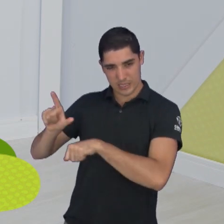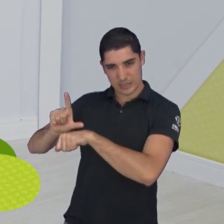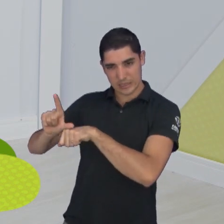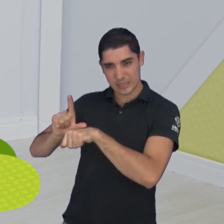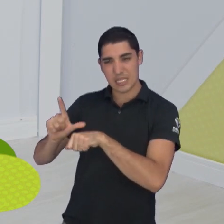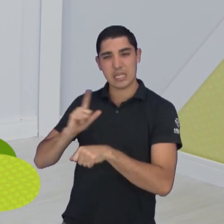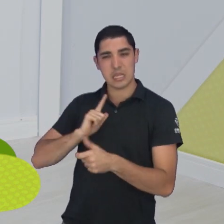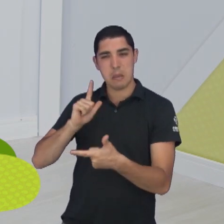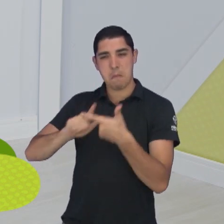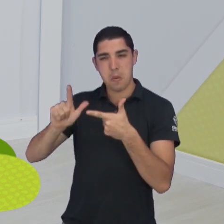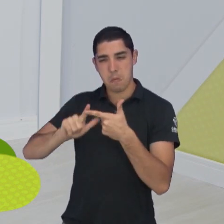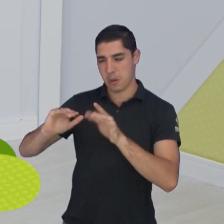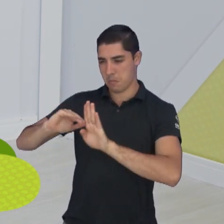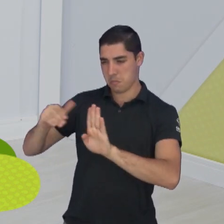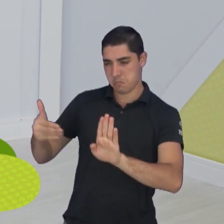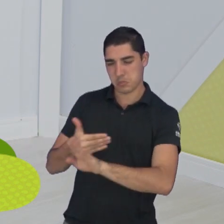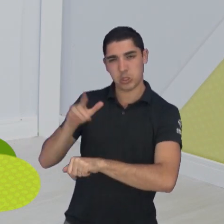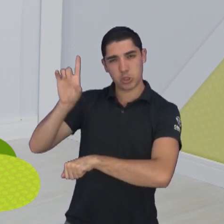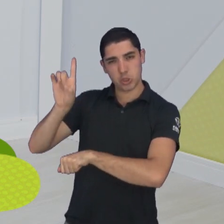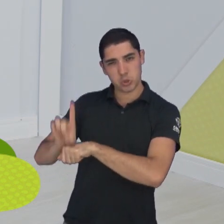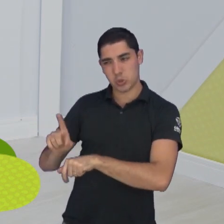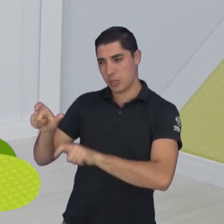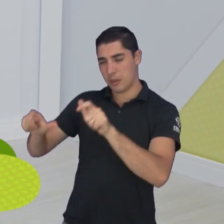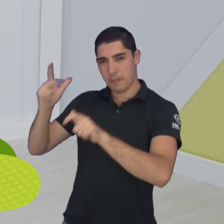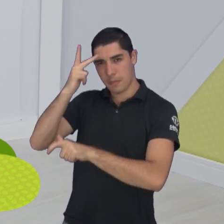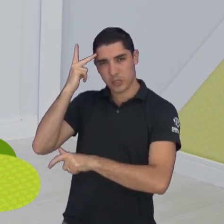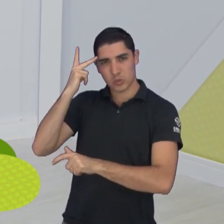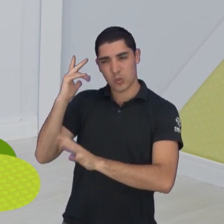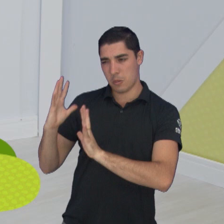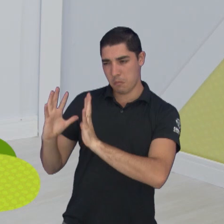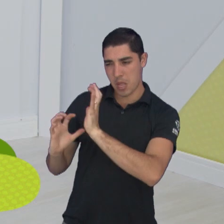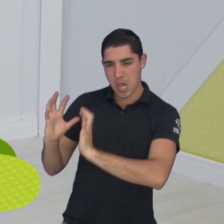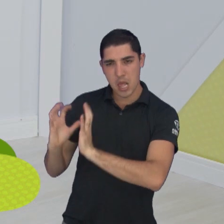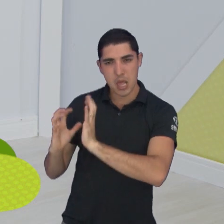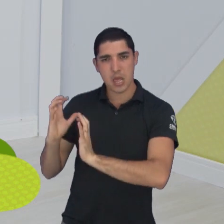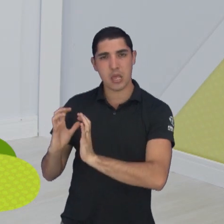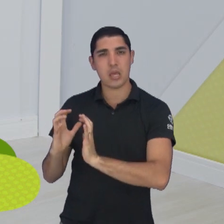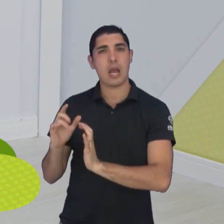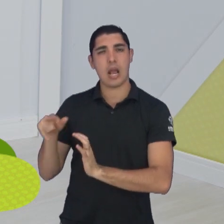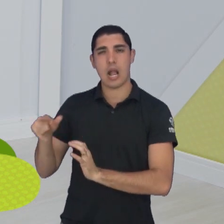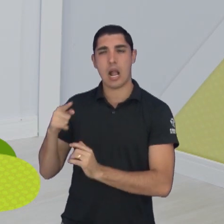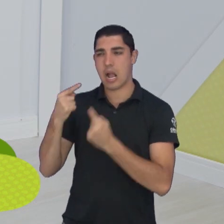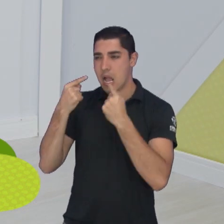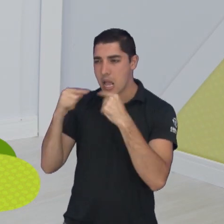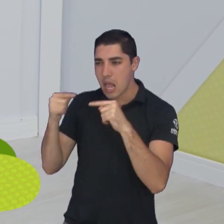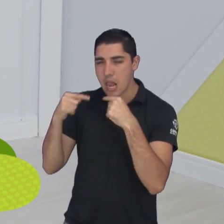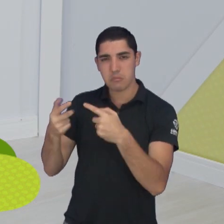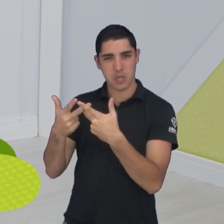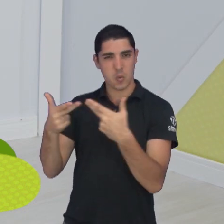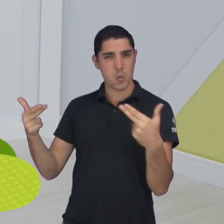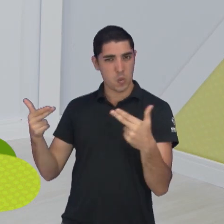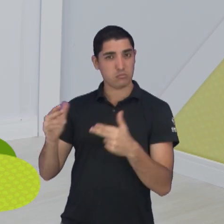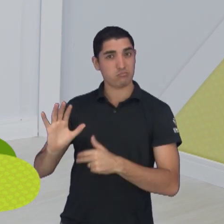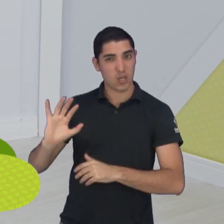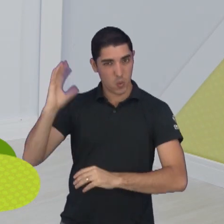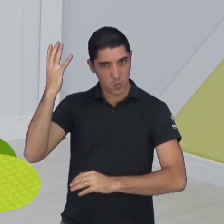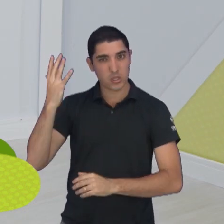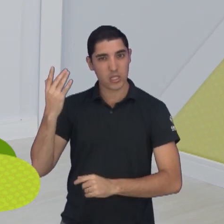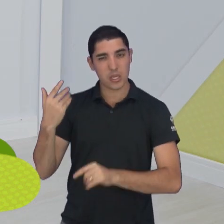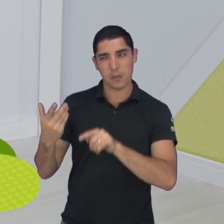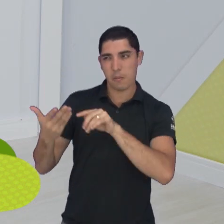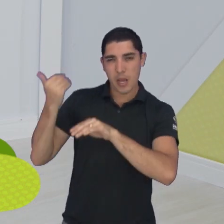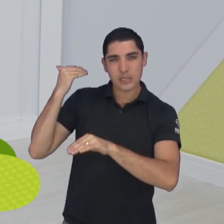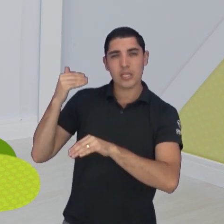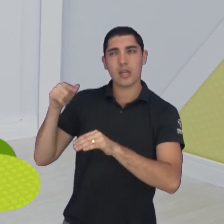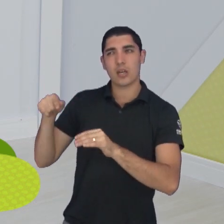Linense. O pessoal estava brigando internamente com o time. O jogador discutindo para quem batia falta. Não no jogo contra o São José. No jogo anterior contra a